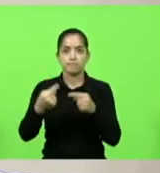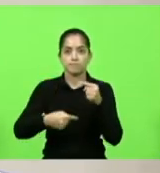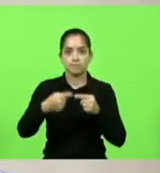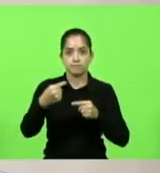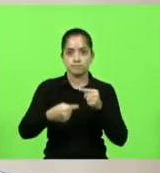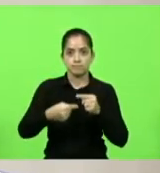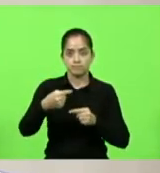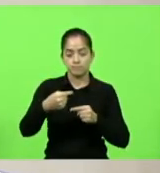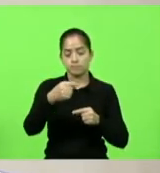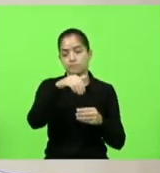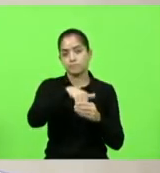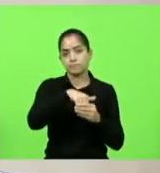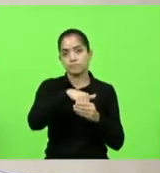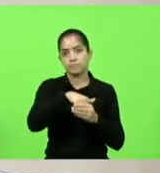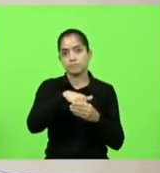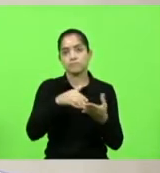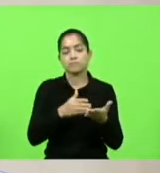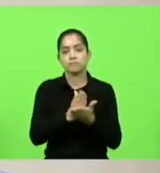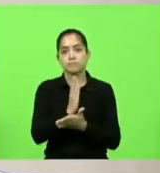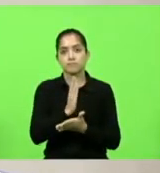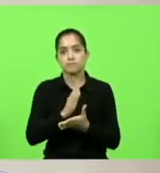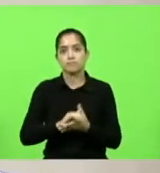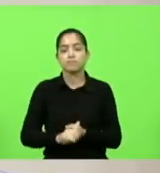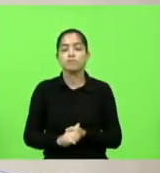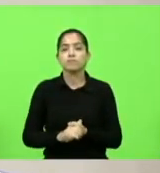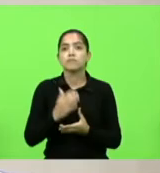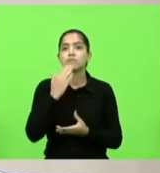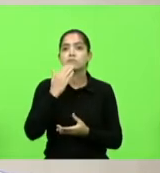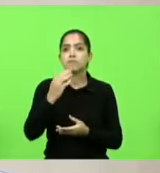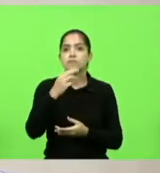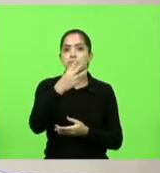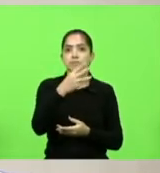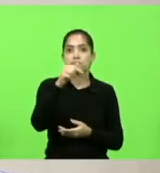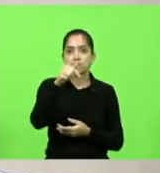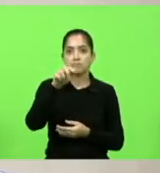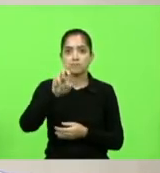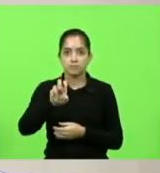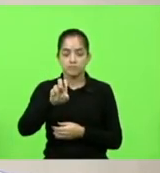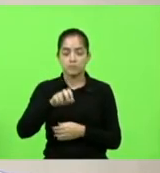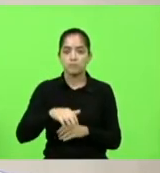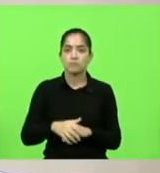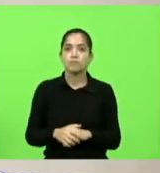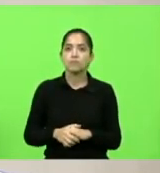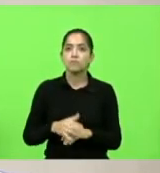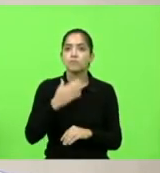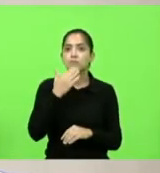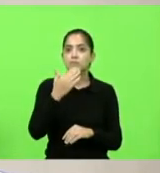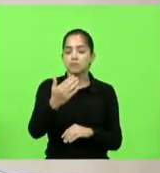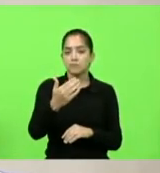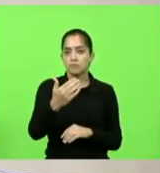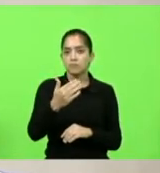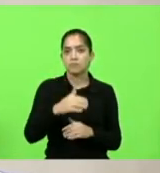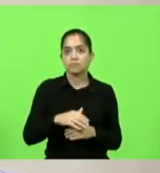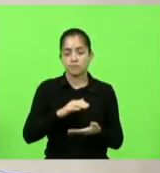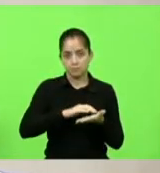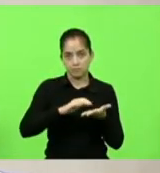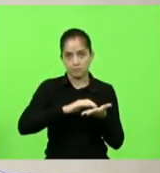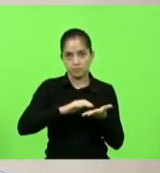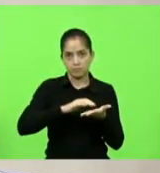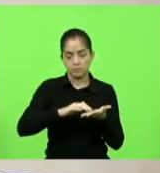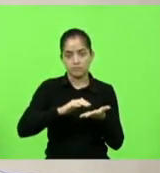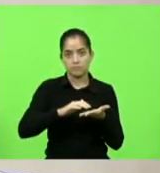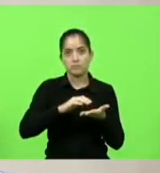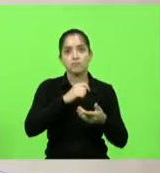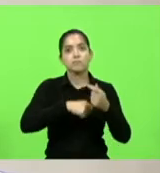Em votação? Aprovado. Pedido de informação nº 375. Deputado João Amin, solicitando ao secretário de Estado da